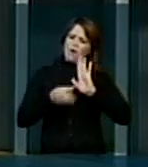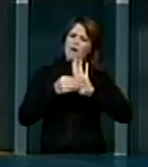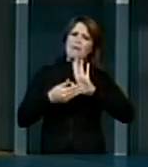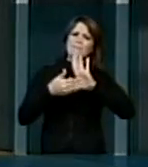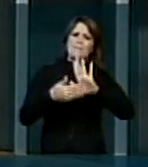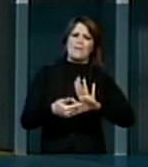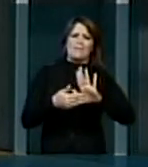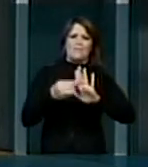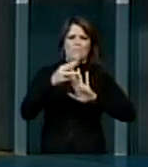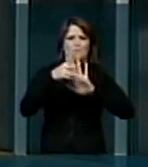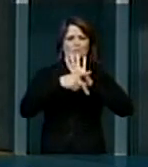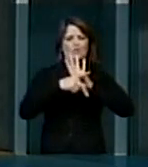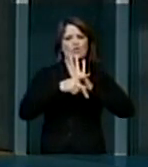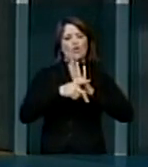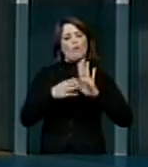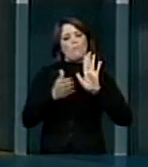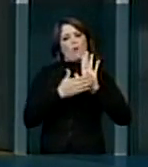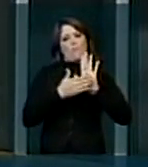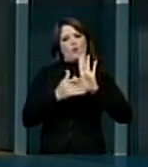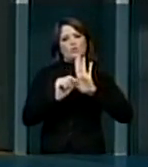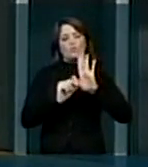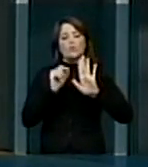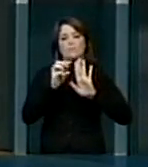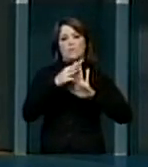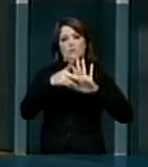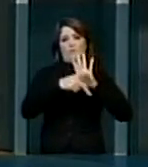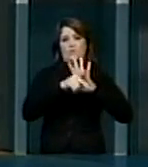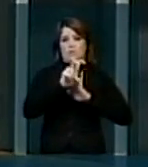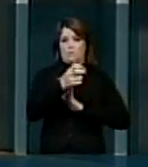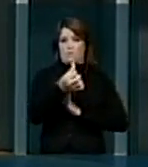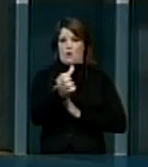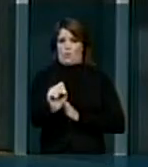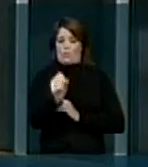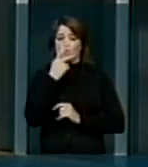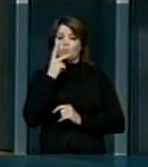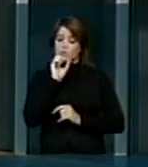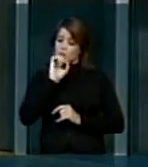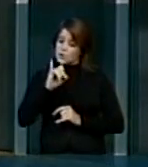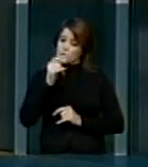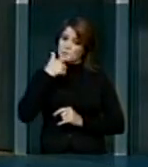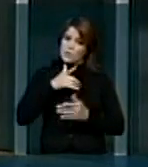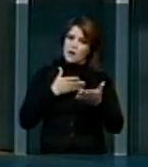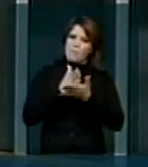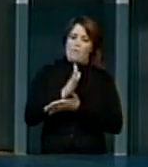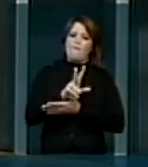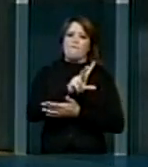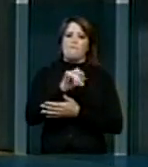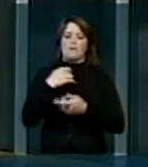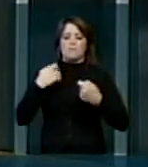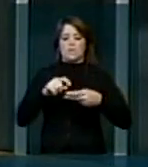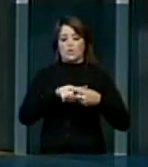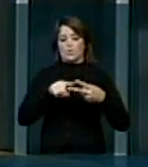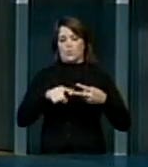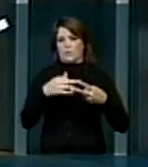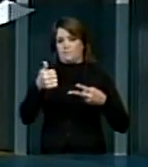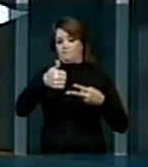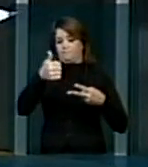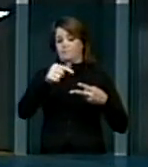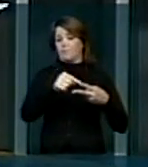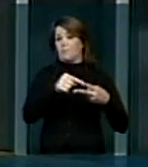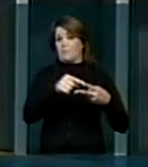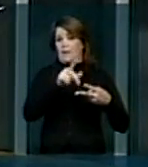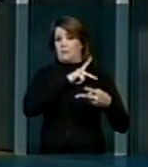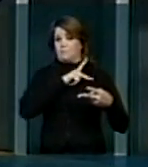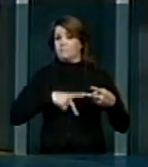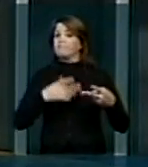na MP 568. Agora, para que ela seja aprovada, precisamos de duas coisas. Primeiro, o